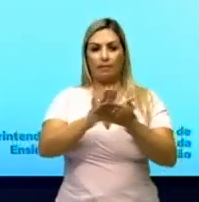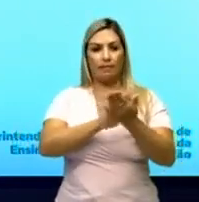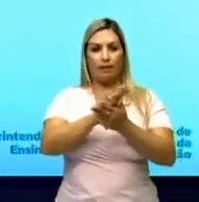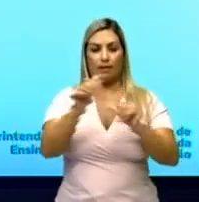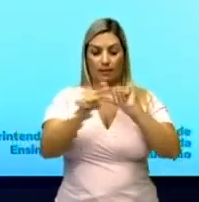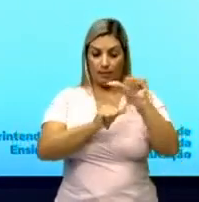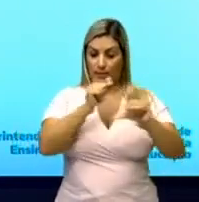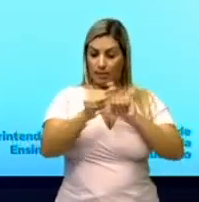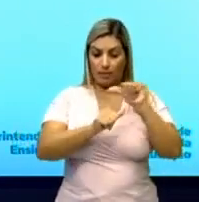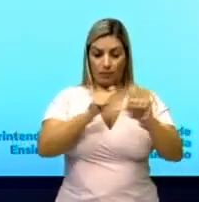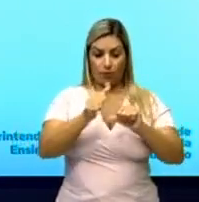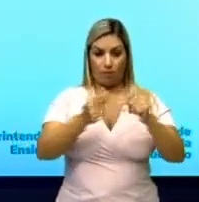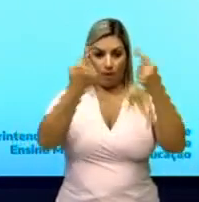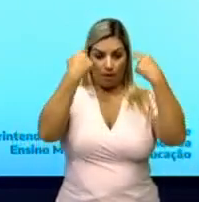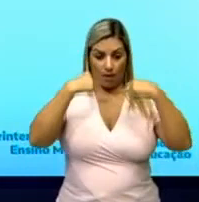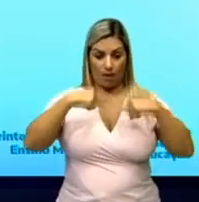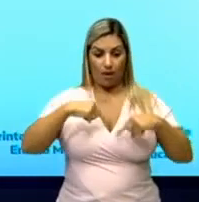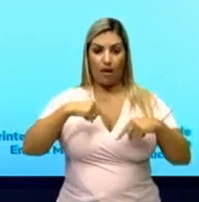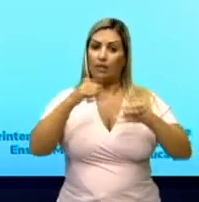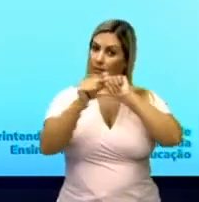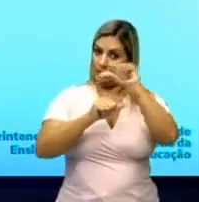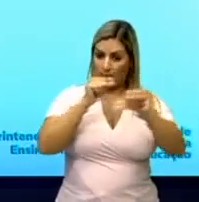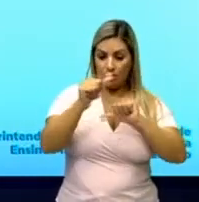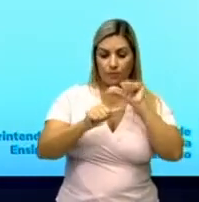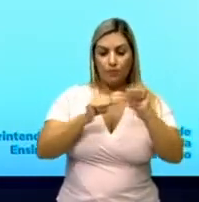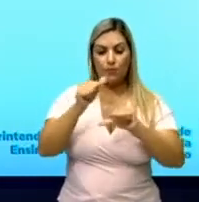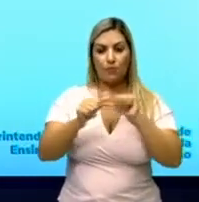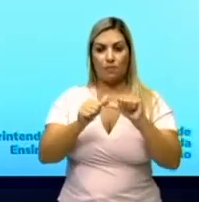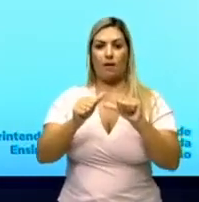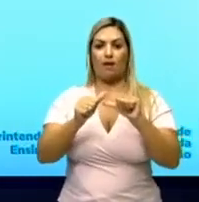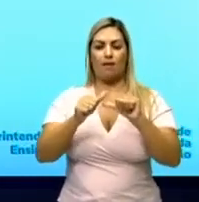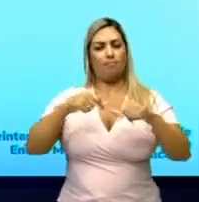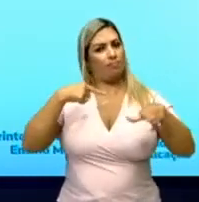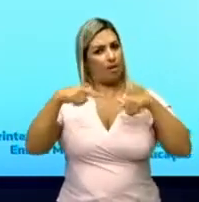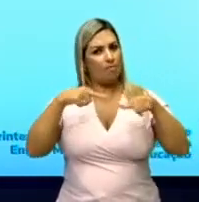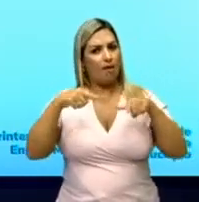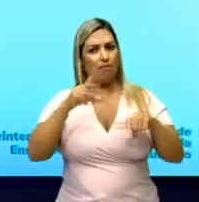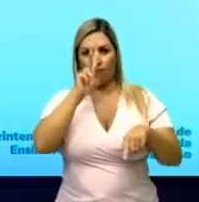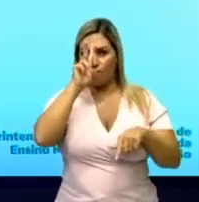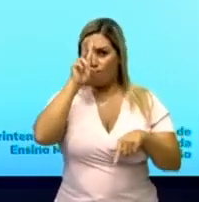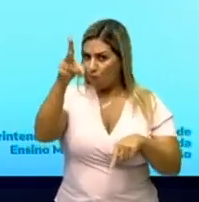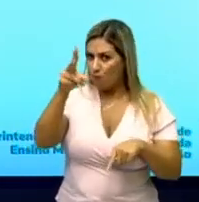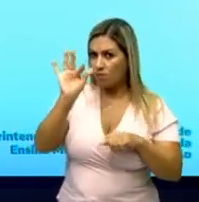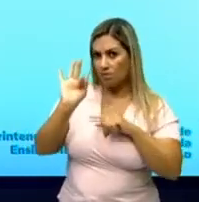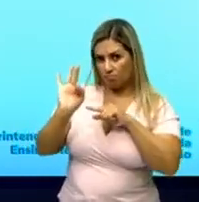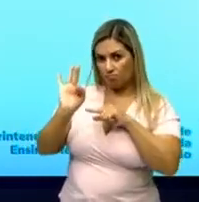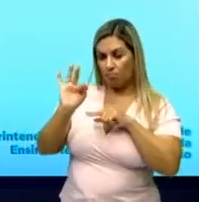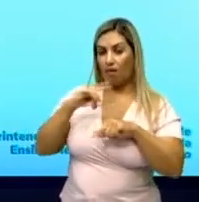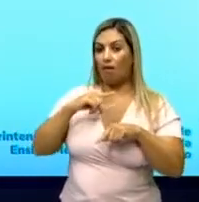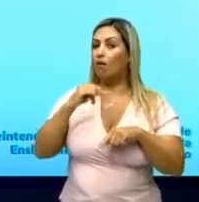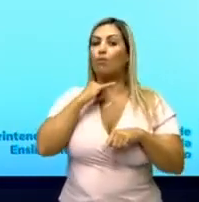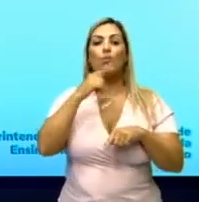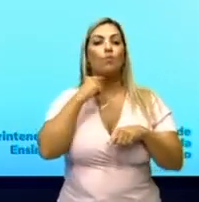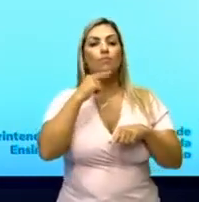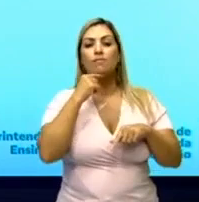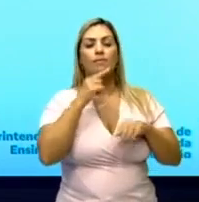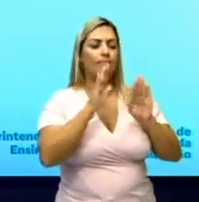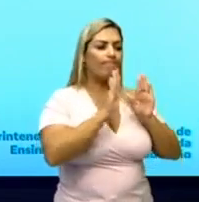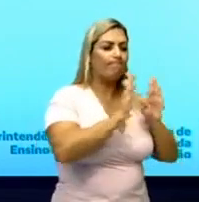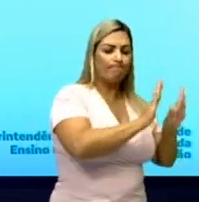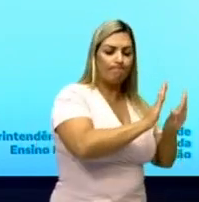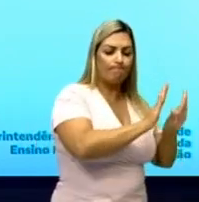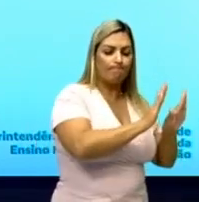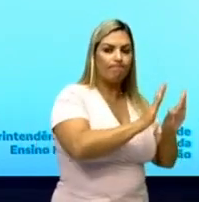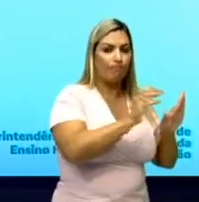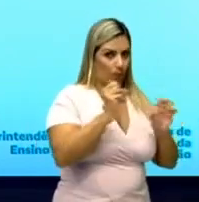transformar, não vai ter energia suficiente para transformar em trabalho. Ou seja, não terá energia para deslocar esse